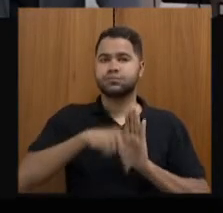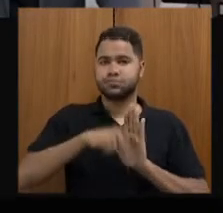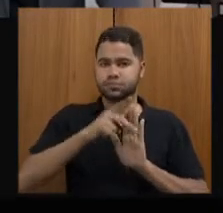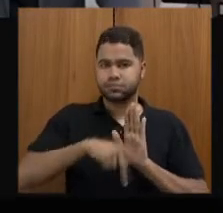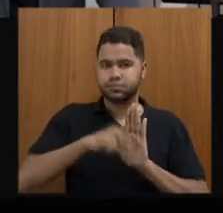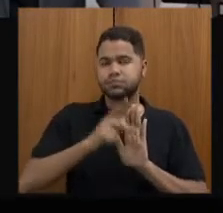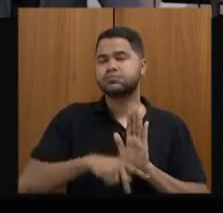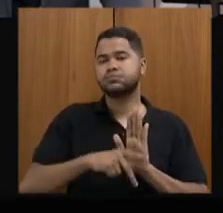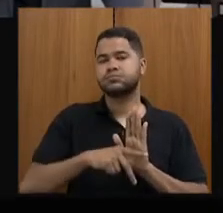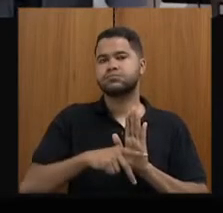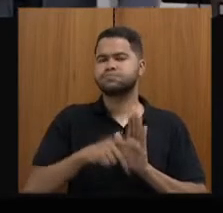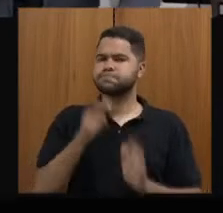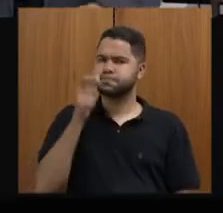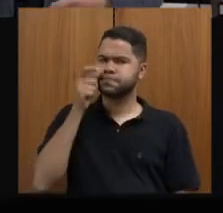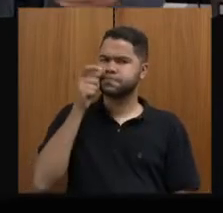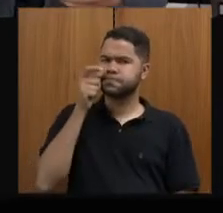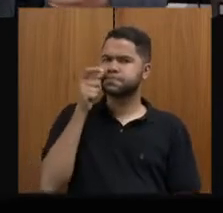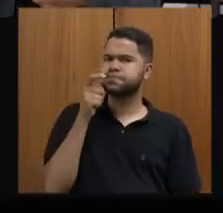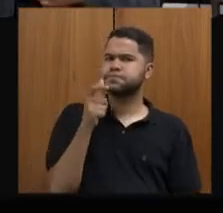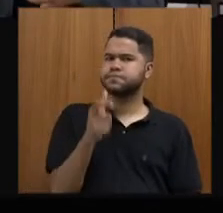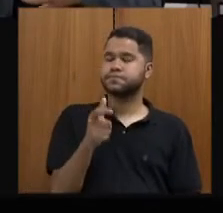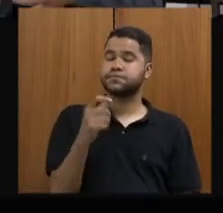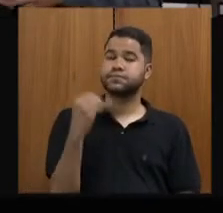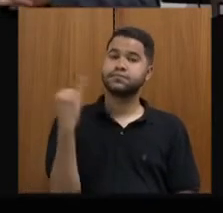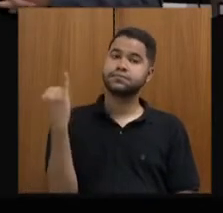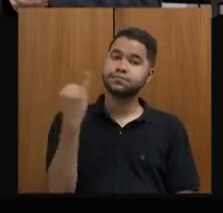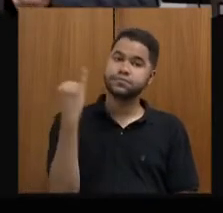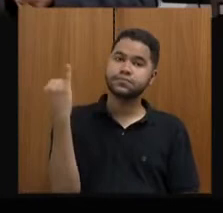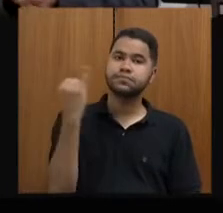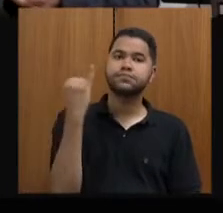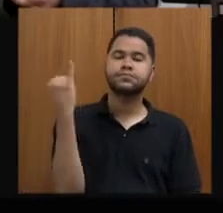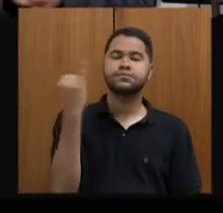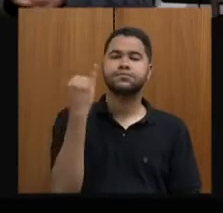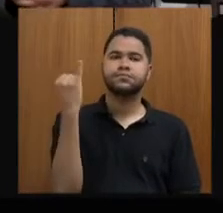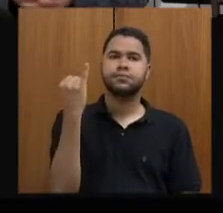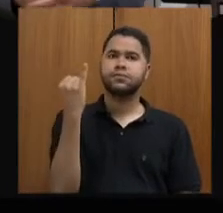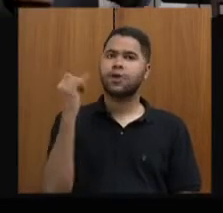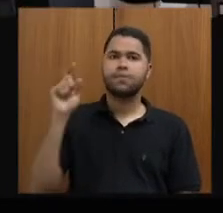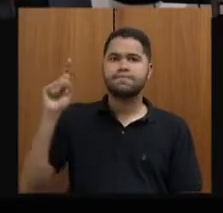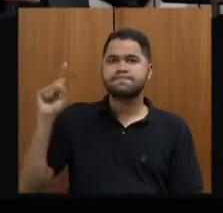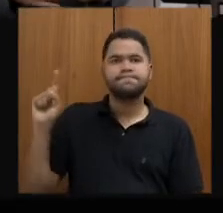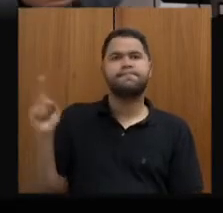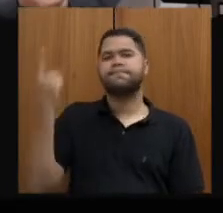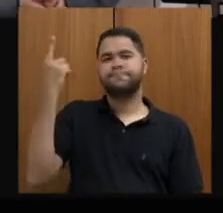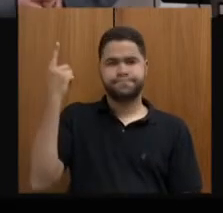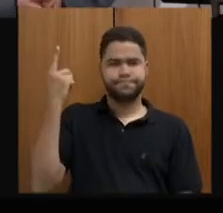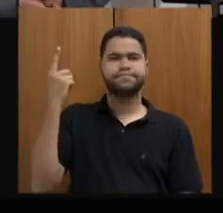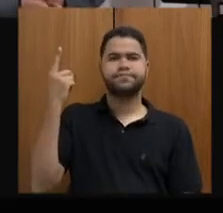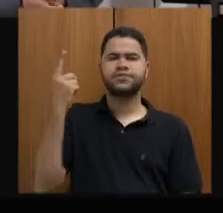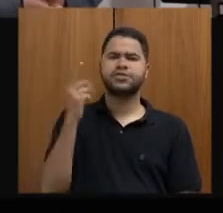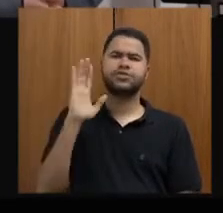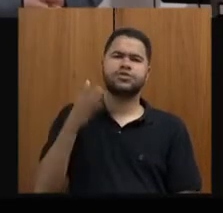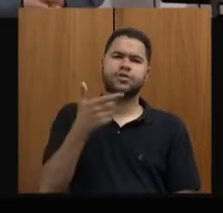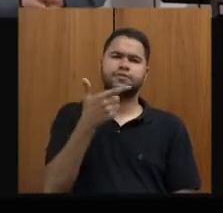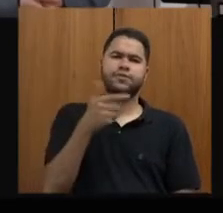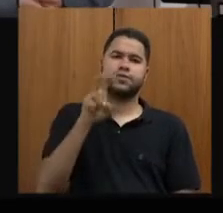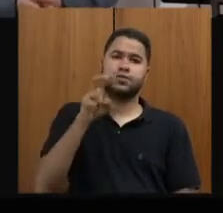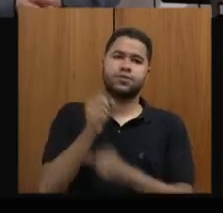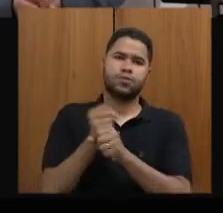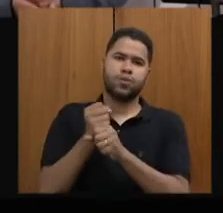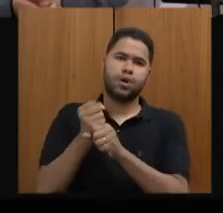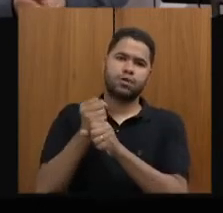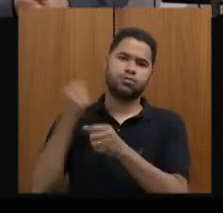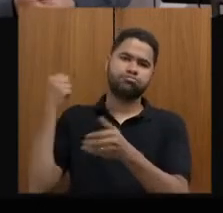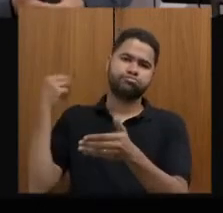muito interessante, muito importante, é pioneiro, ele tem 25 anos, e nós